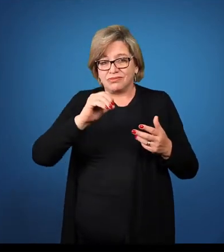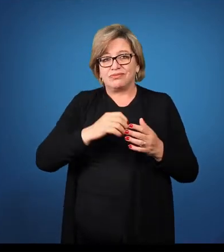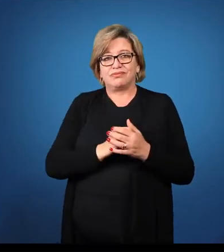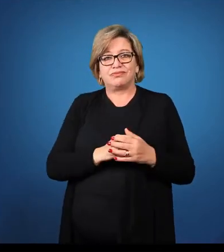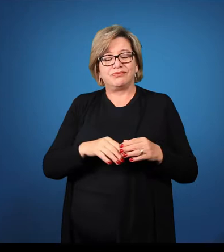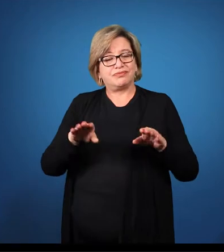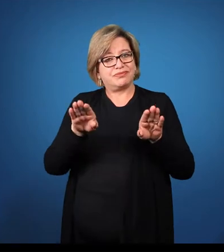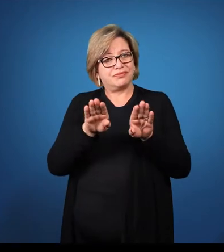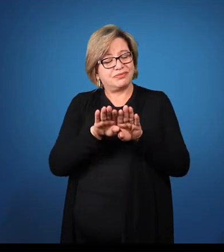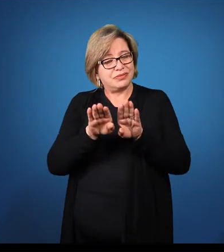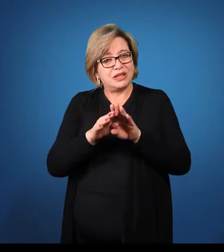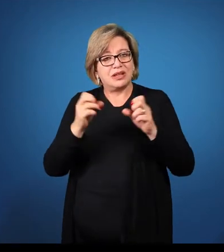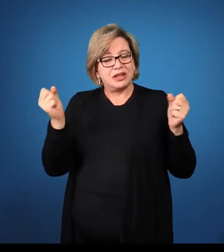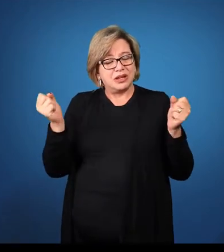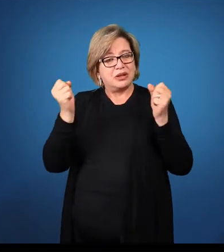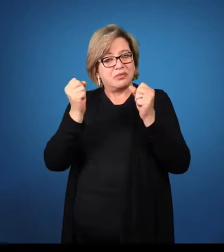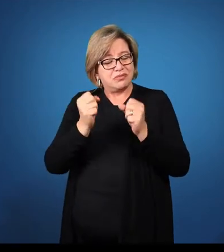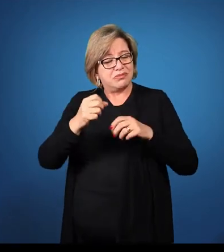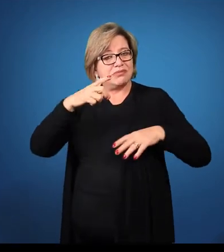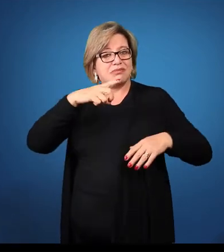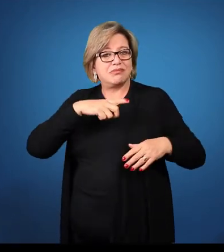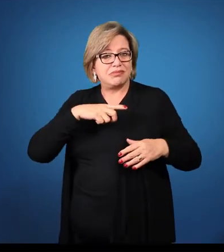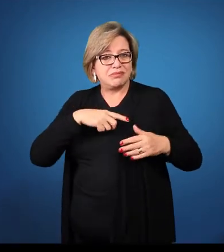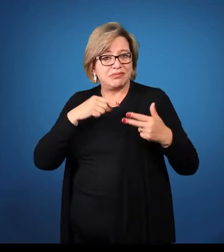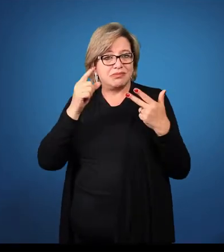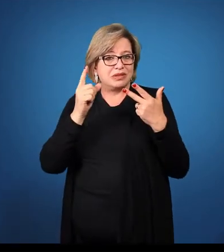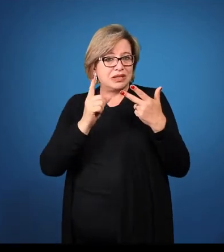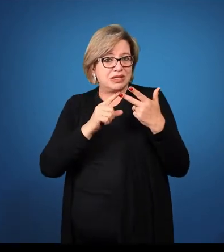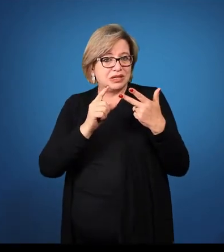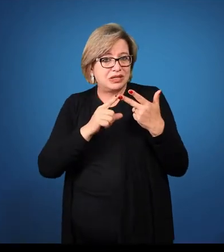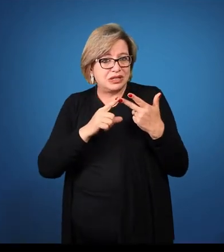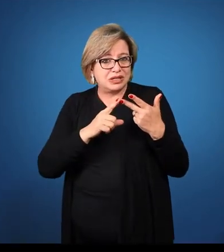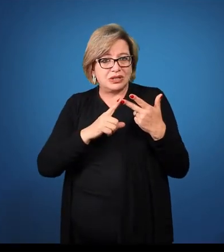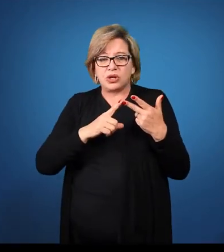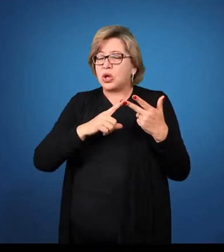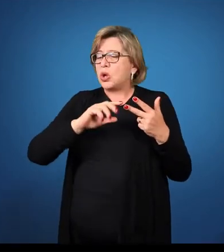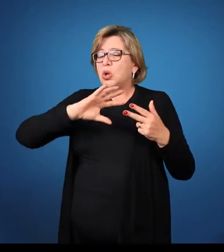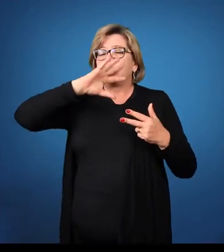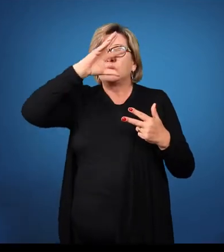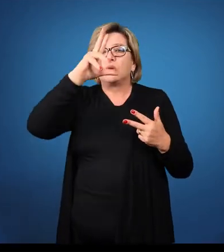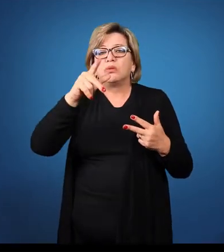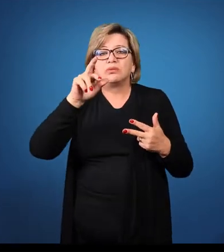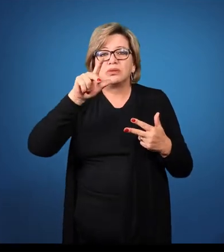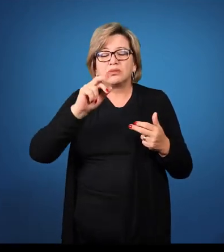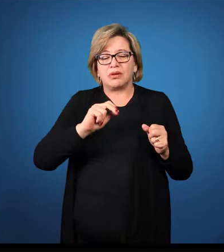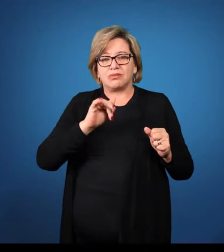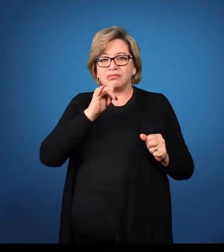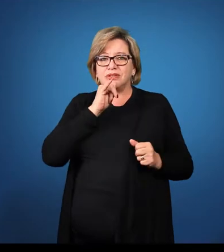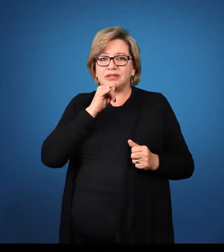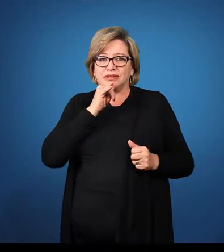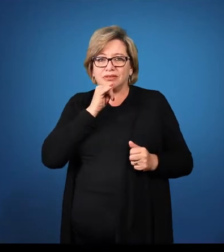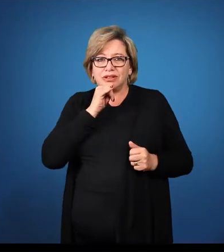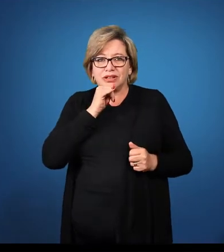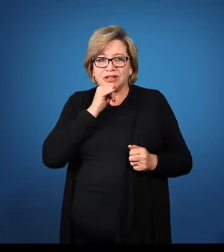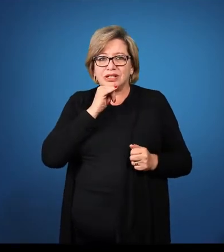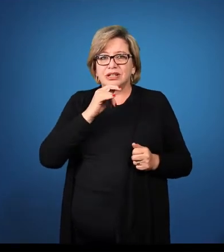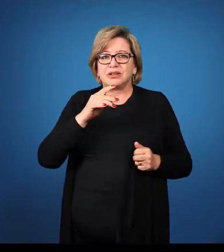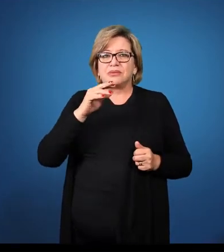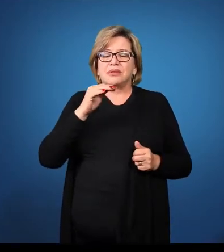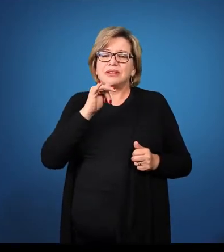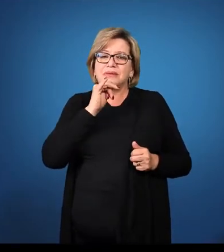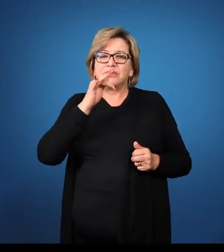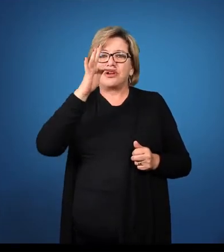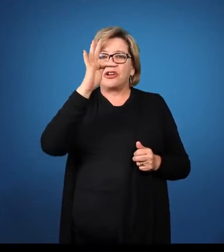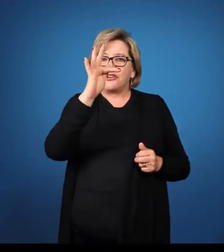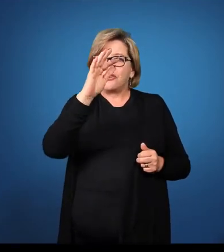E ainda pode apresentar de uma única forma. Você tem a palavra félix.